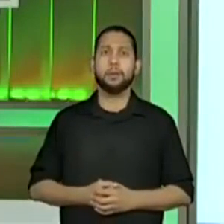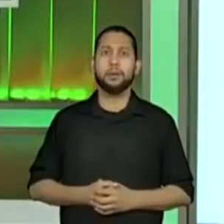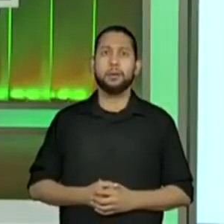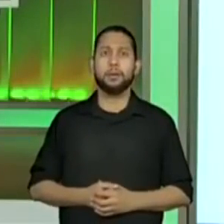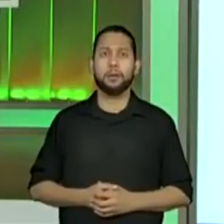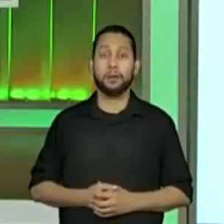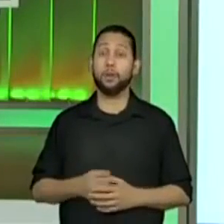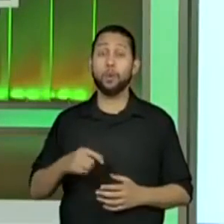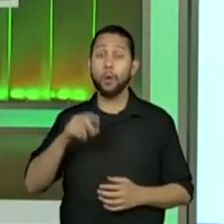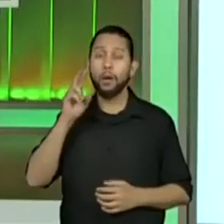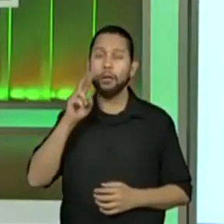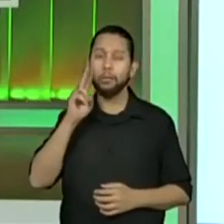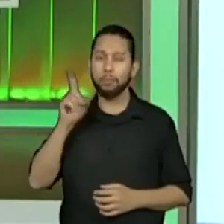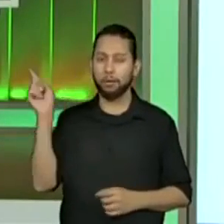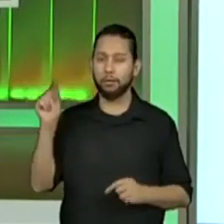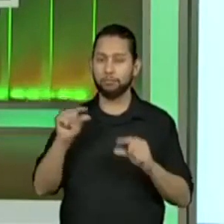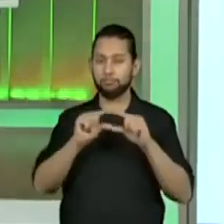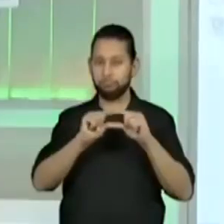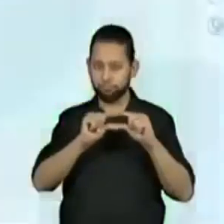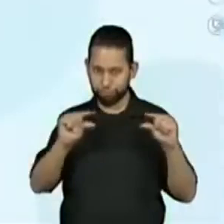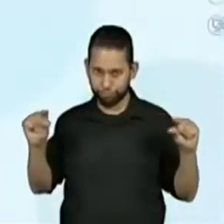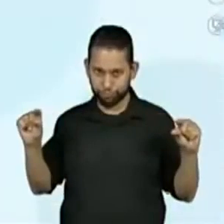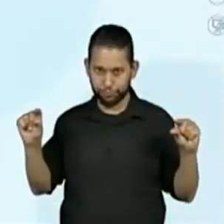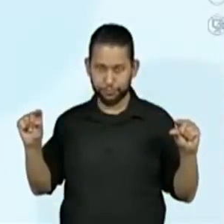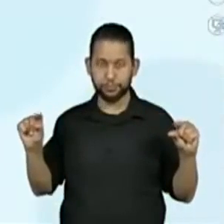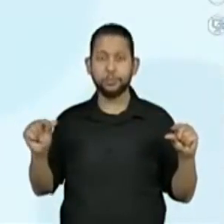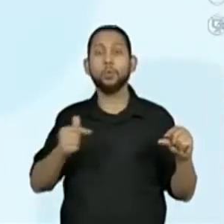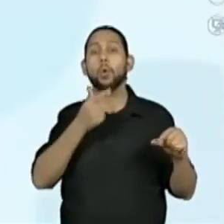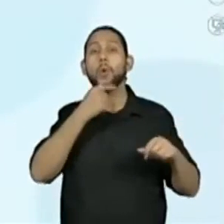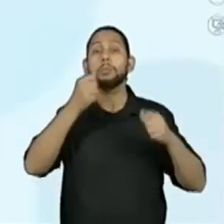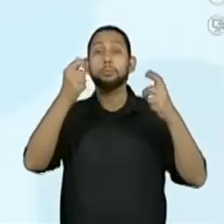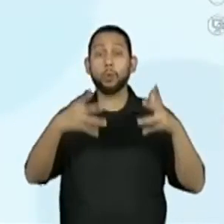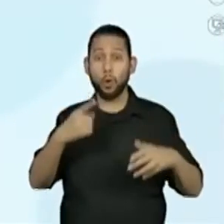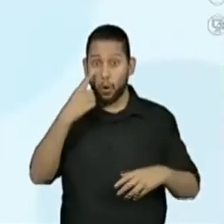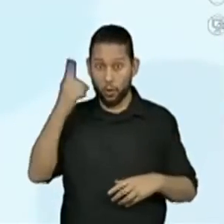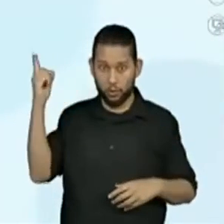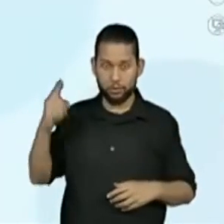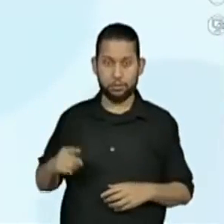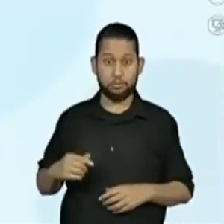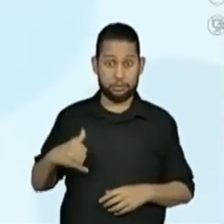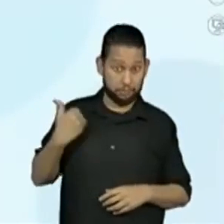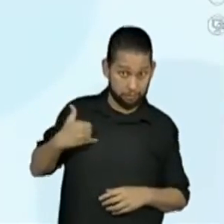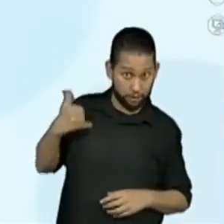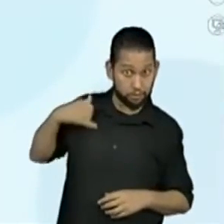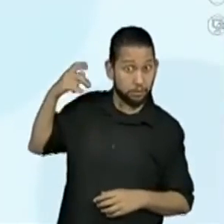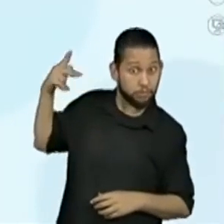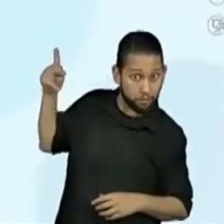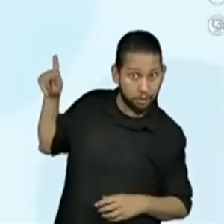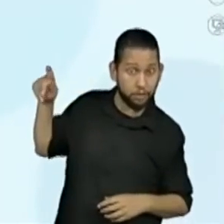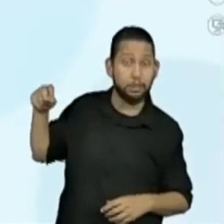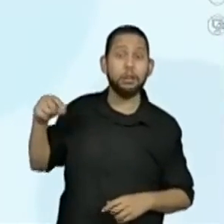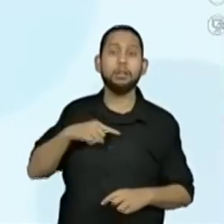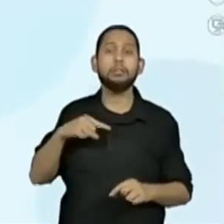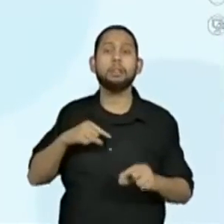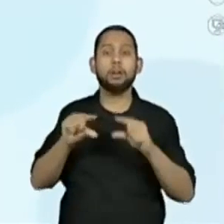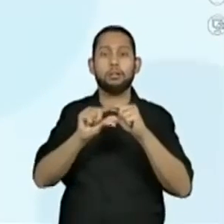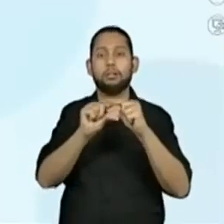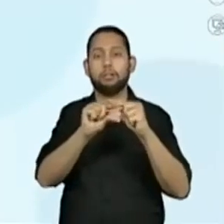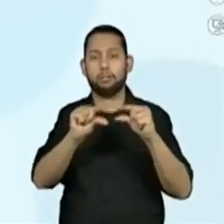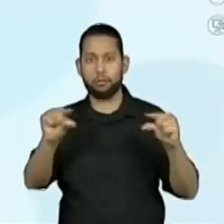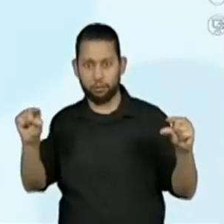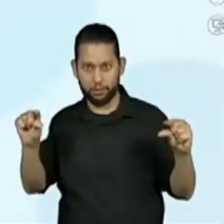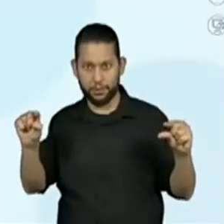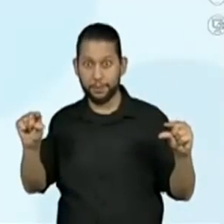Vou retomar então esse quadrinho em que o Gabriel fala. Para descobrir a minha idade, você precisa encontrar o valor